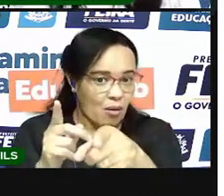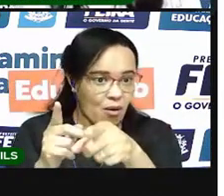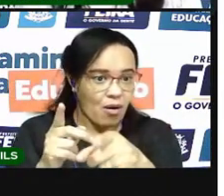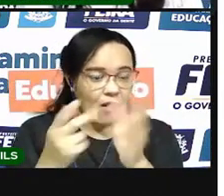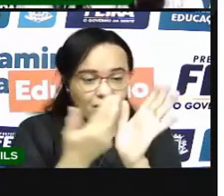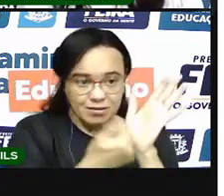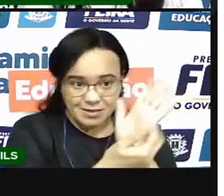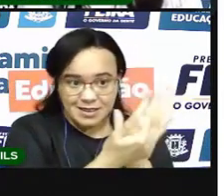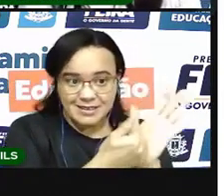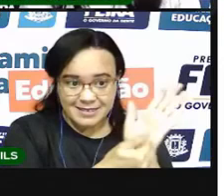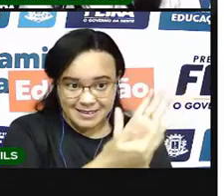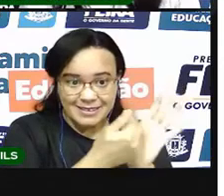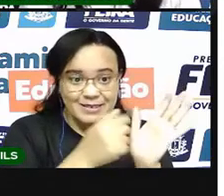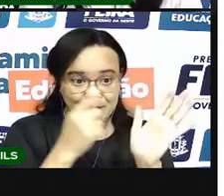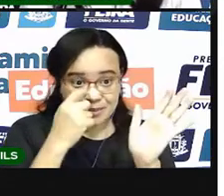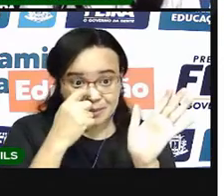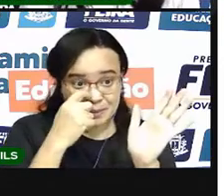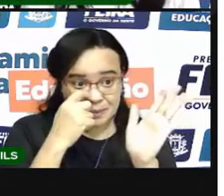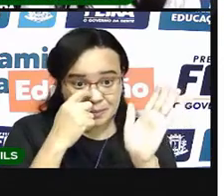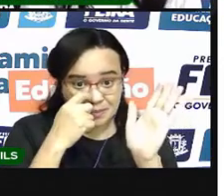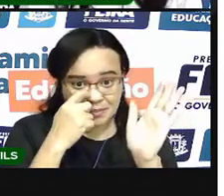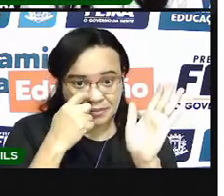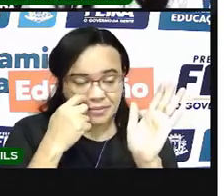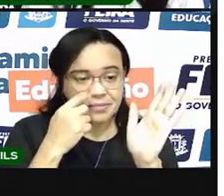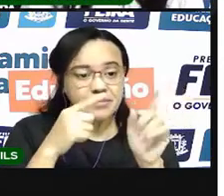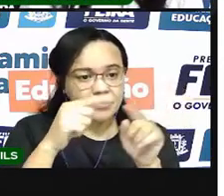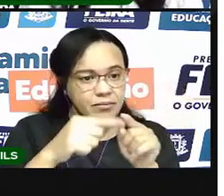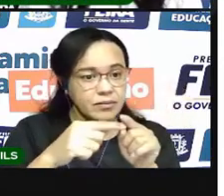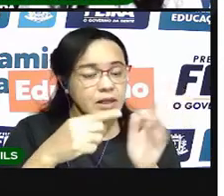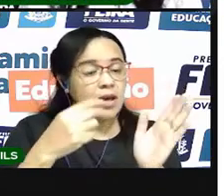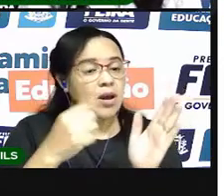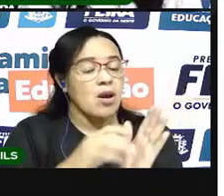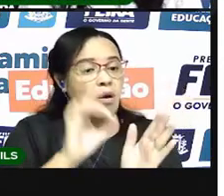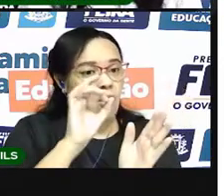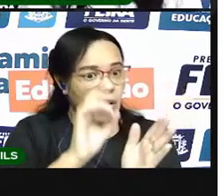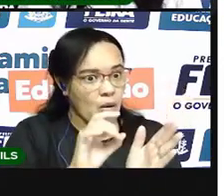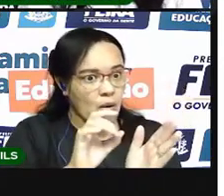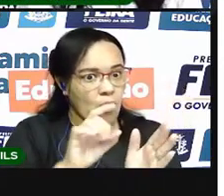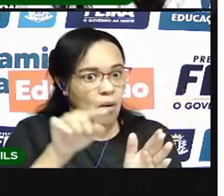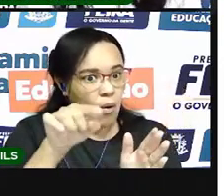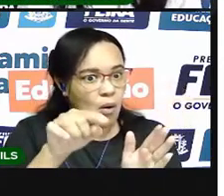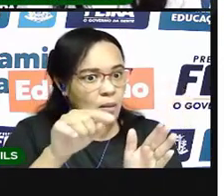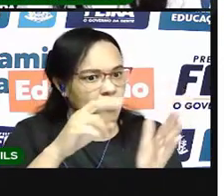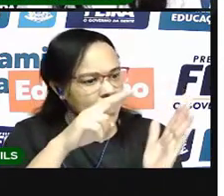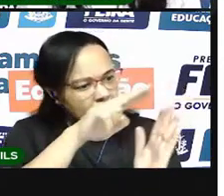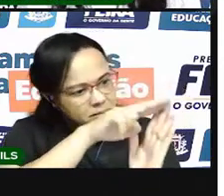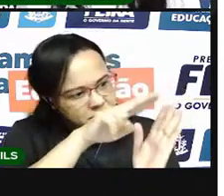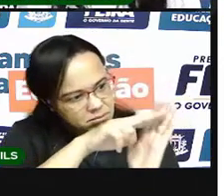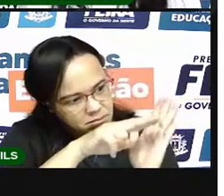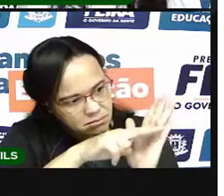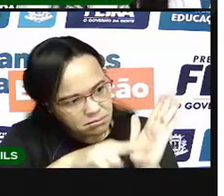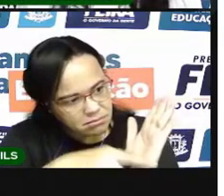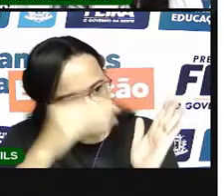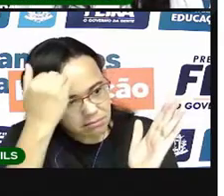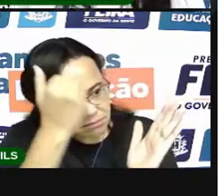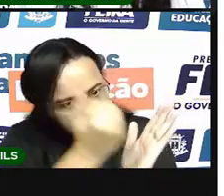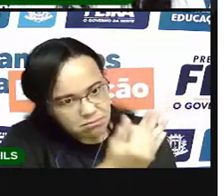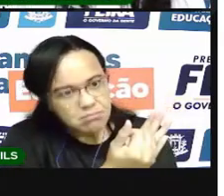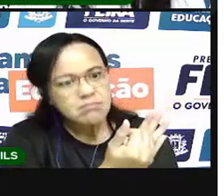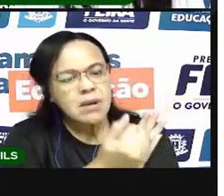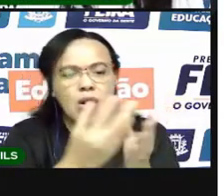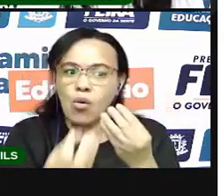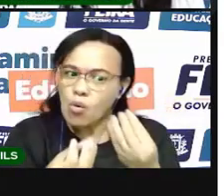Essas são as instruções, o passo a passo, para a gente fazer a peteca. Agora, vou mostrar para vocês